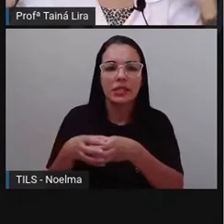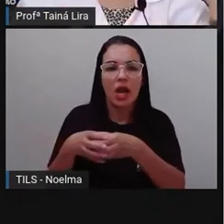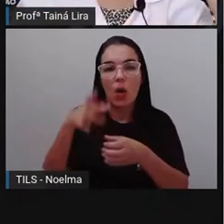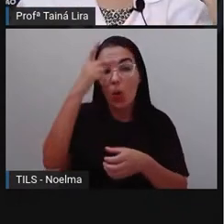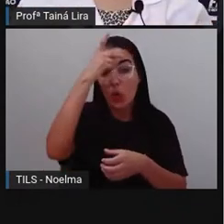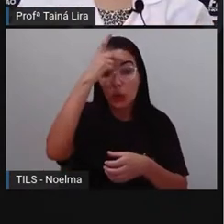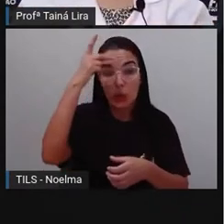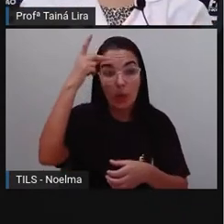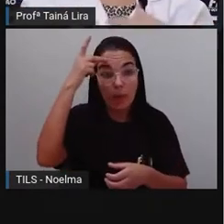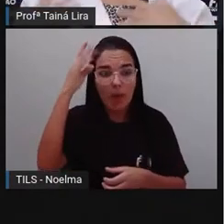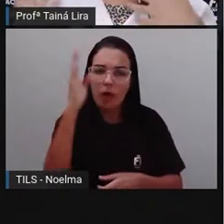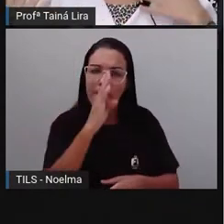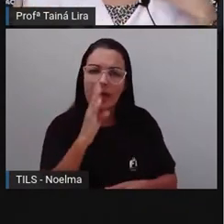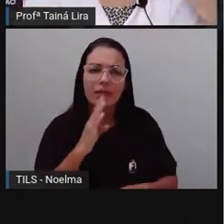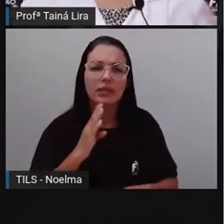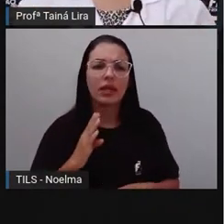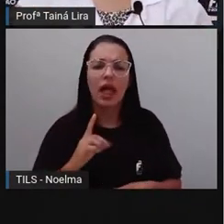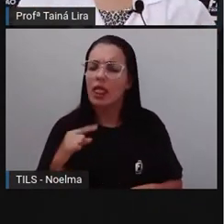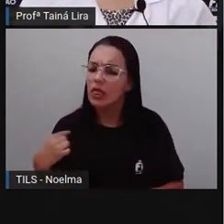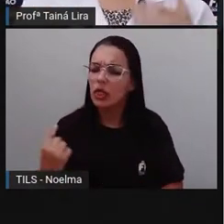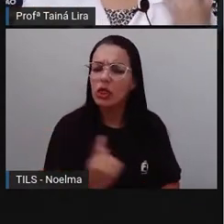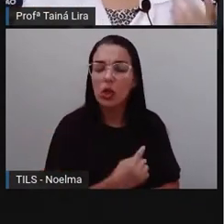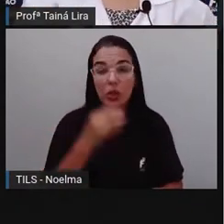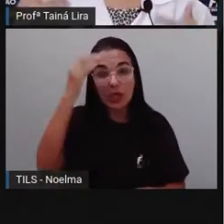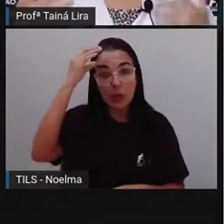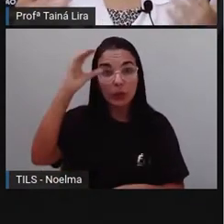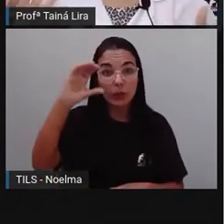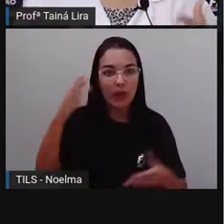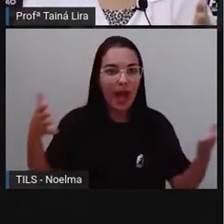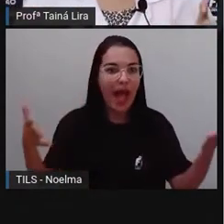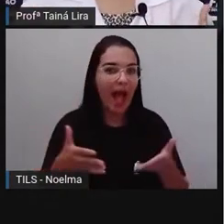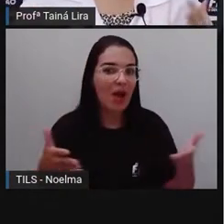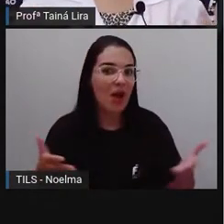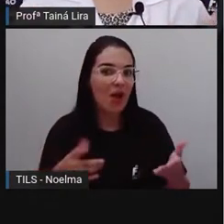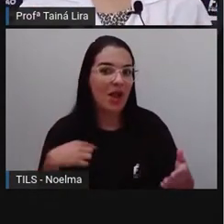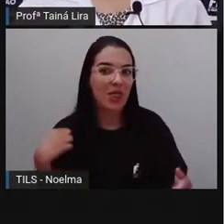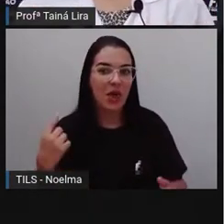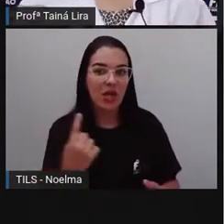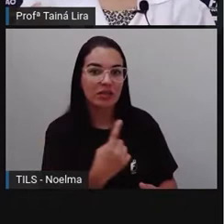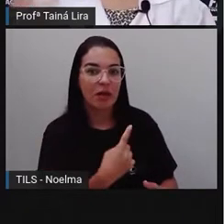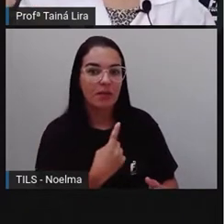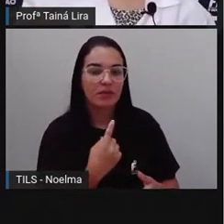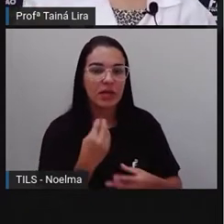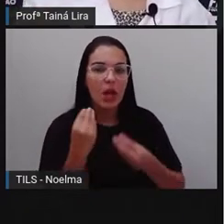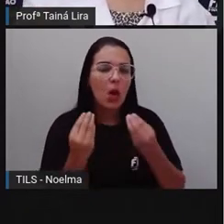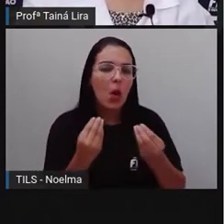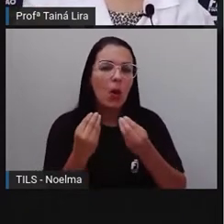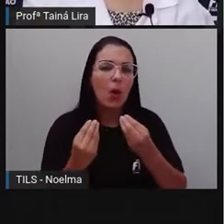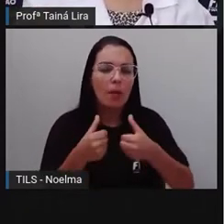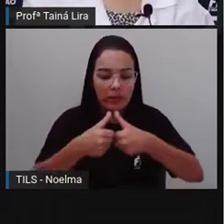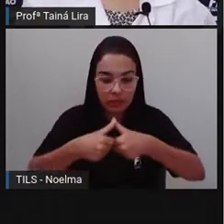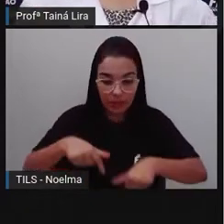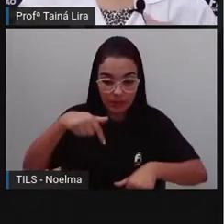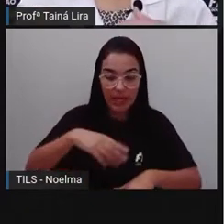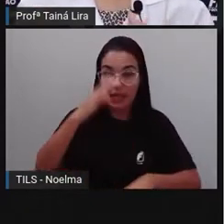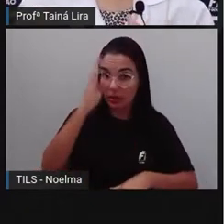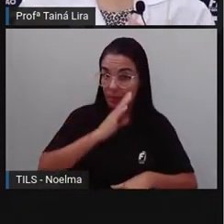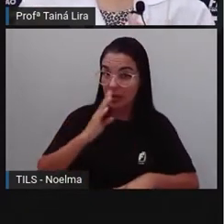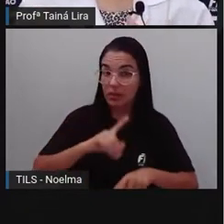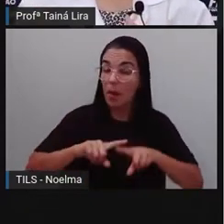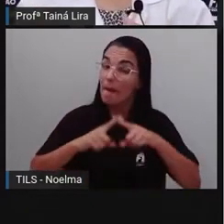povo brasileiro, da nossa cultura e agora nós vamos ver que estamos aqui no Brasil, mas